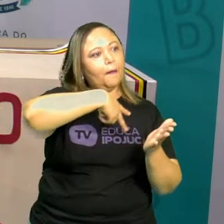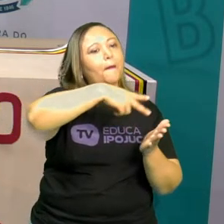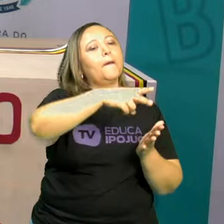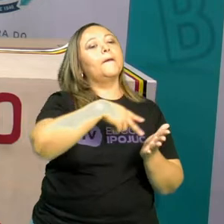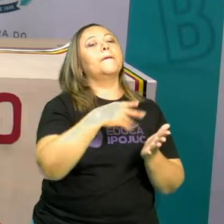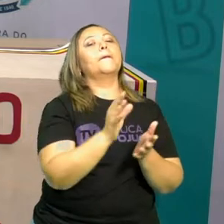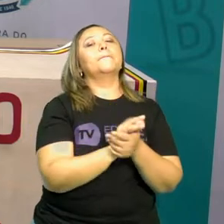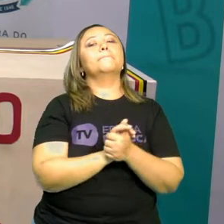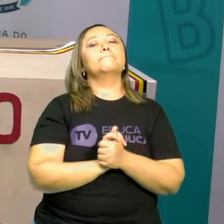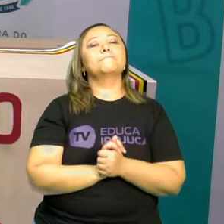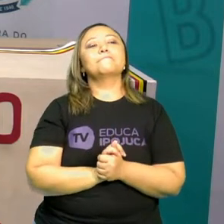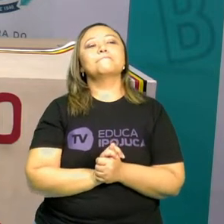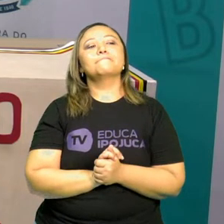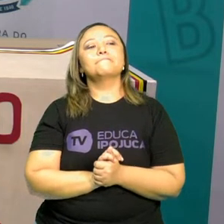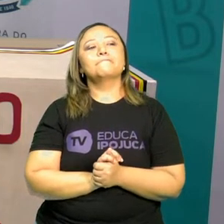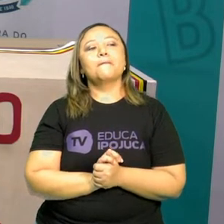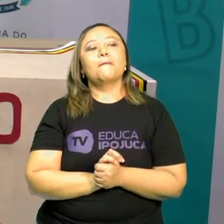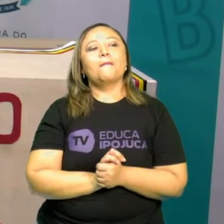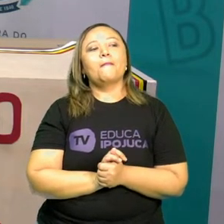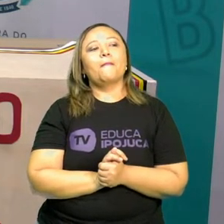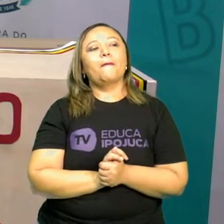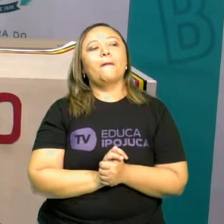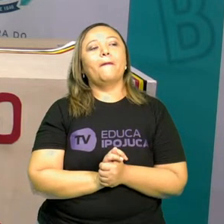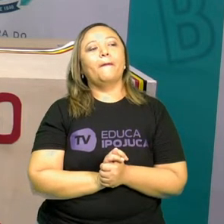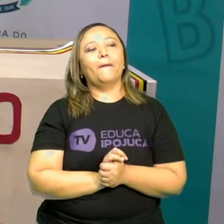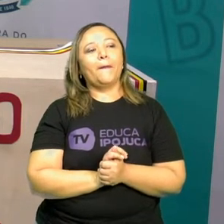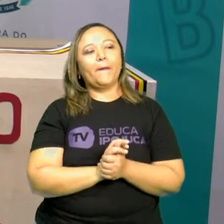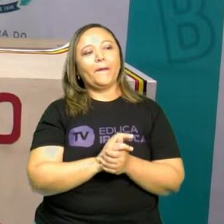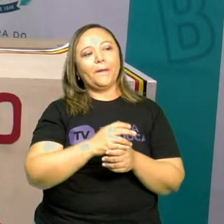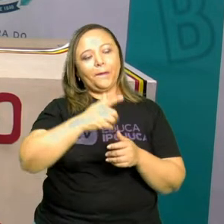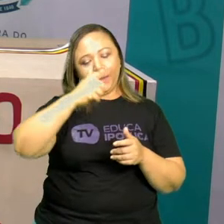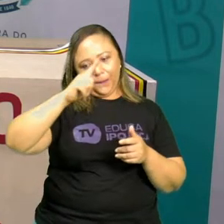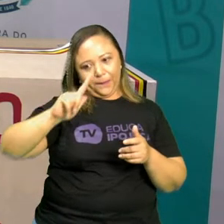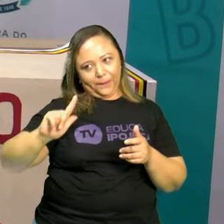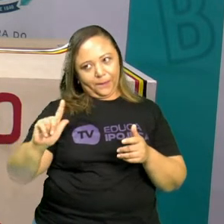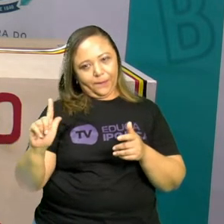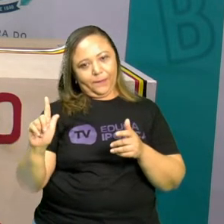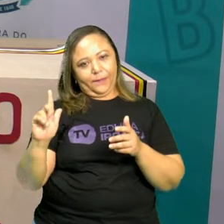Dançar. Ah, deixa eu ver se tem mais comando aqui dentro.